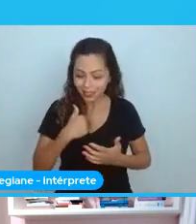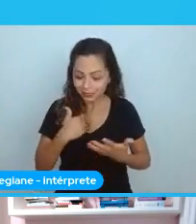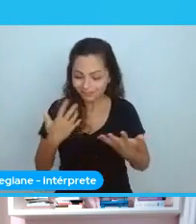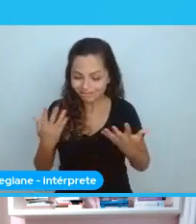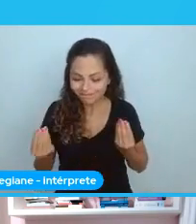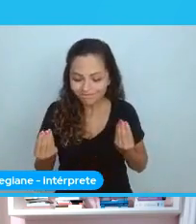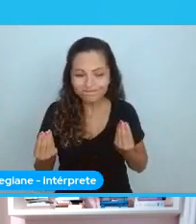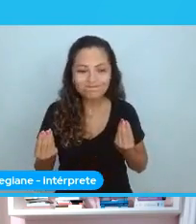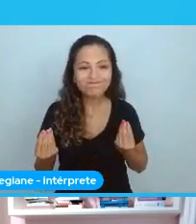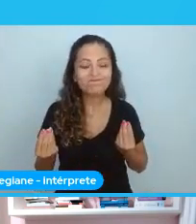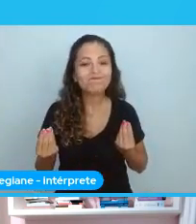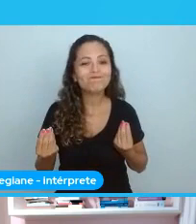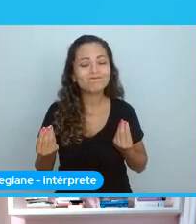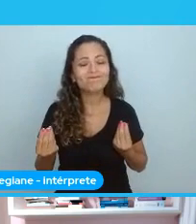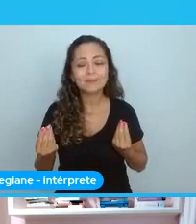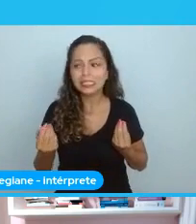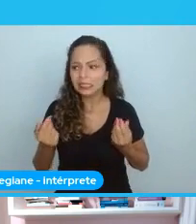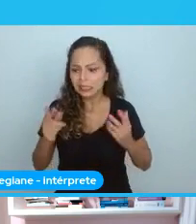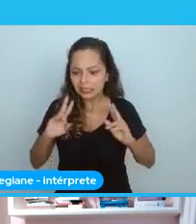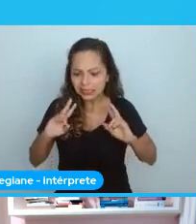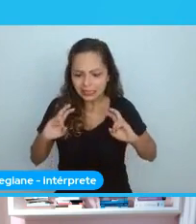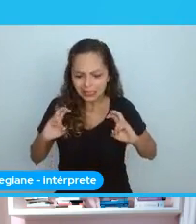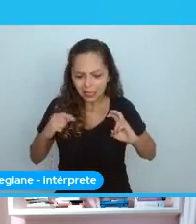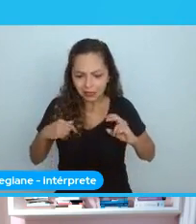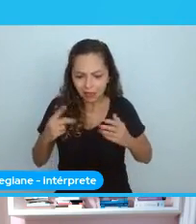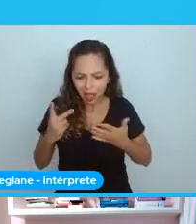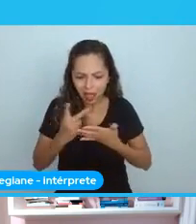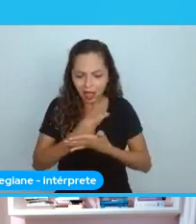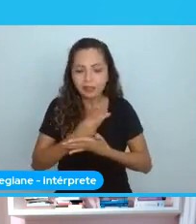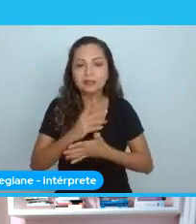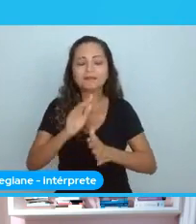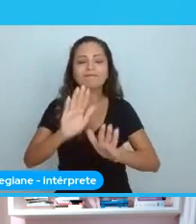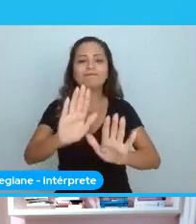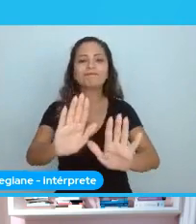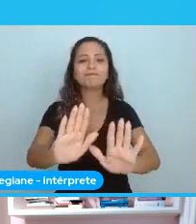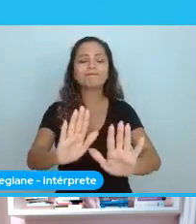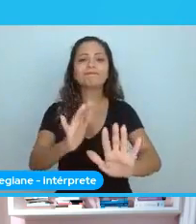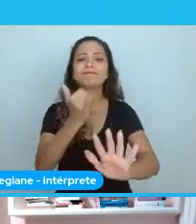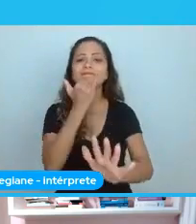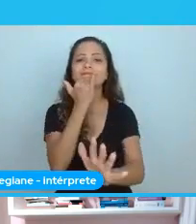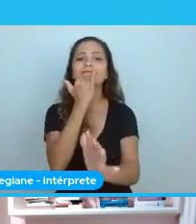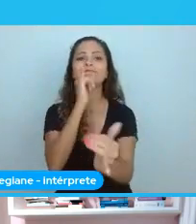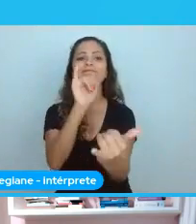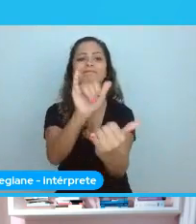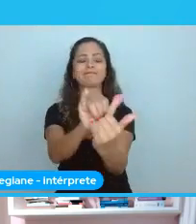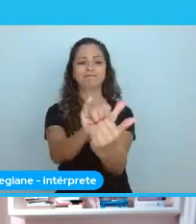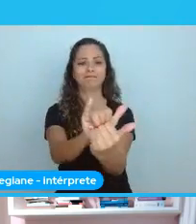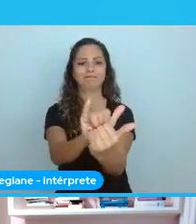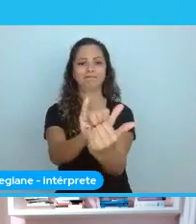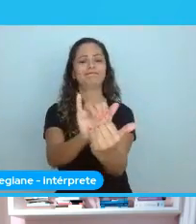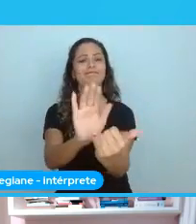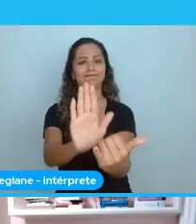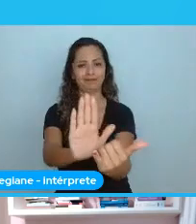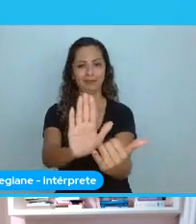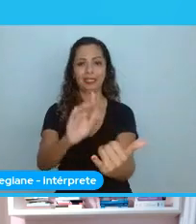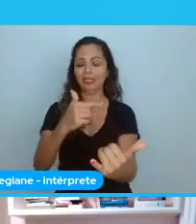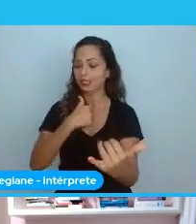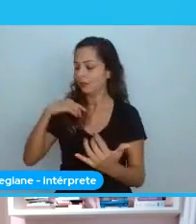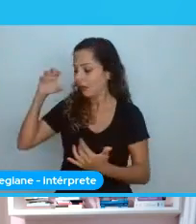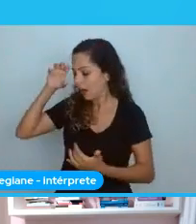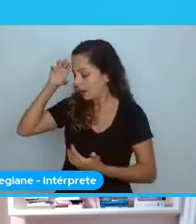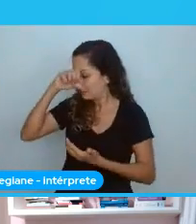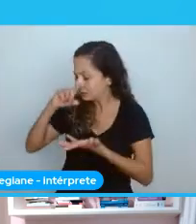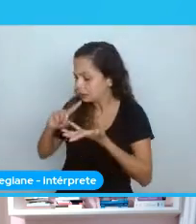pedir desculpa caso aconteça. E mais eu vou querer consumir materiais que evitem que eu cometa esse erro.